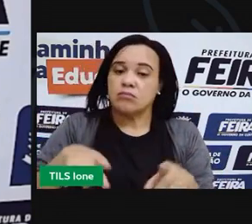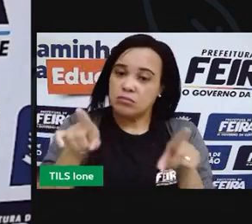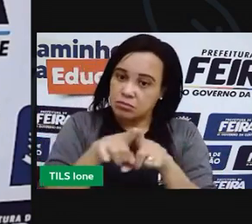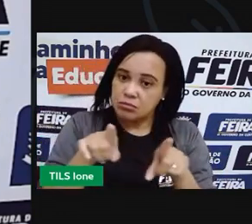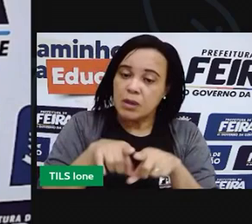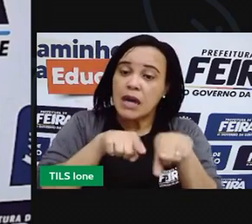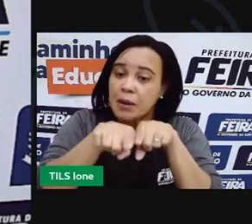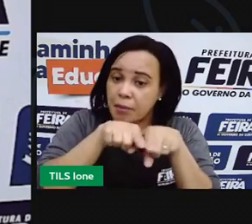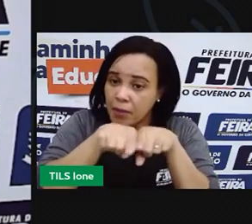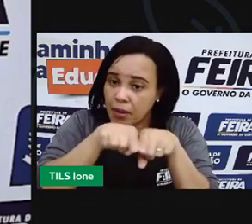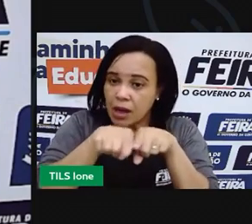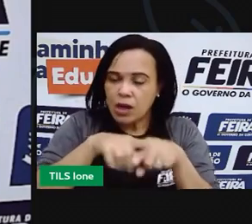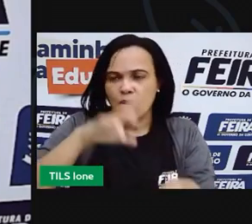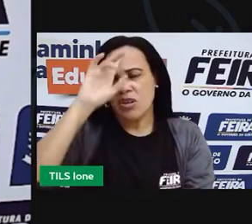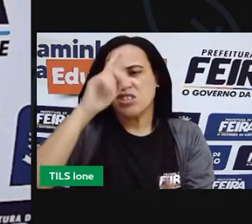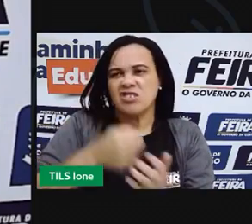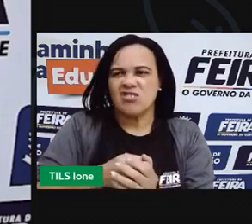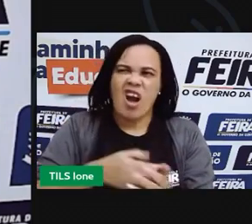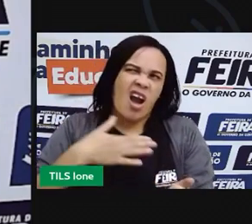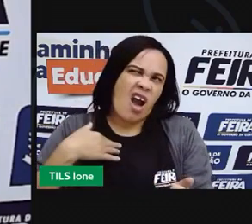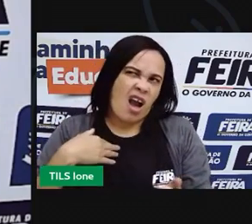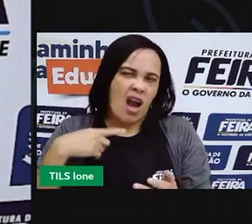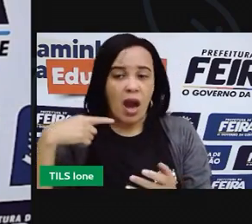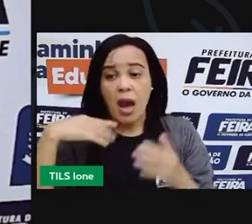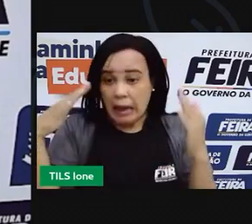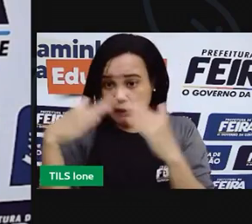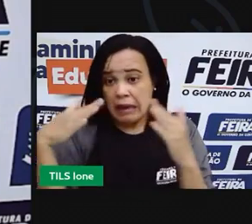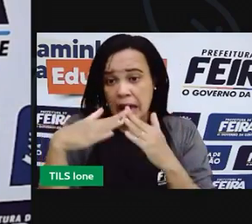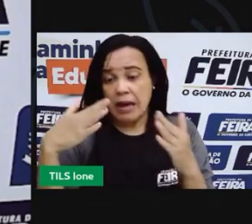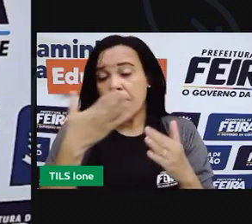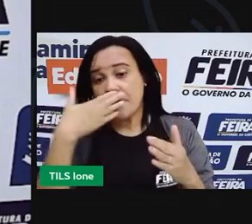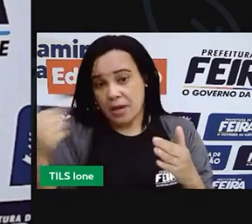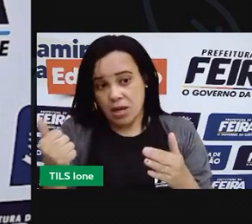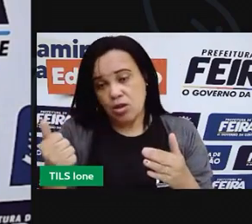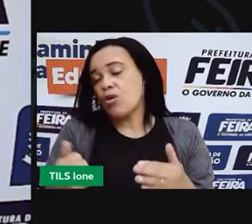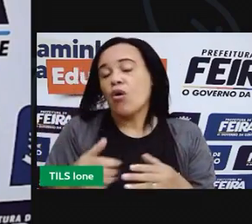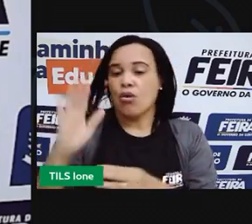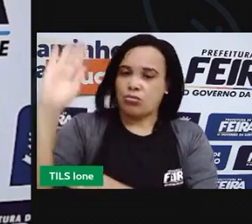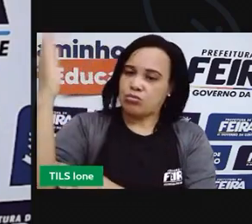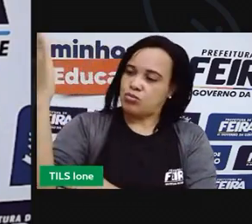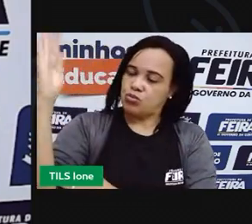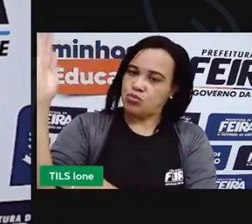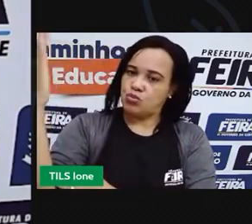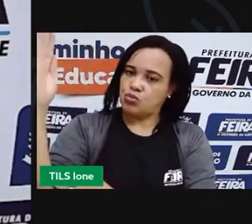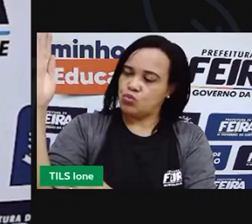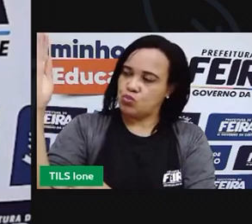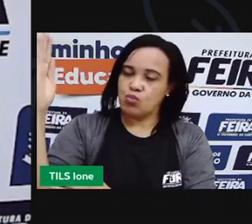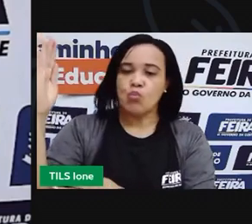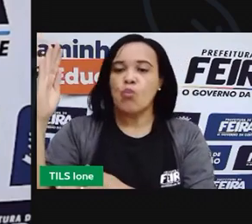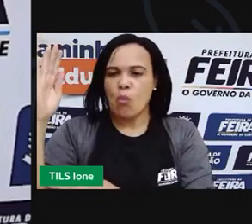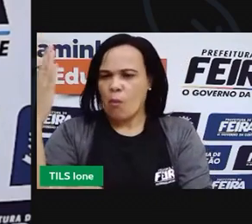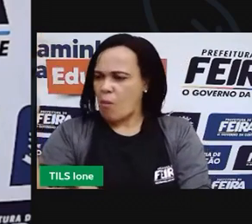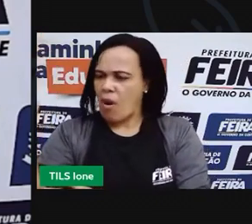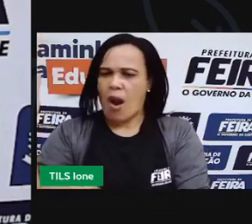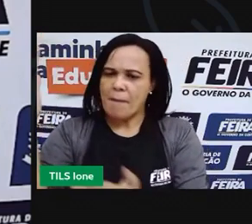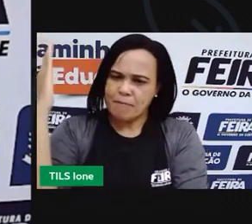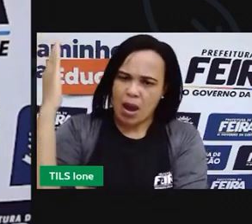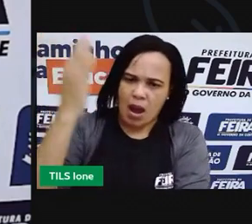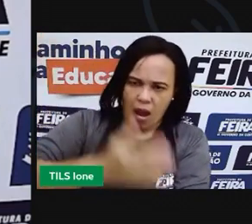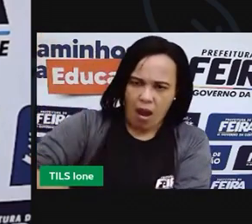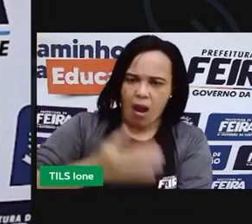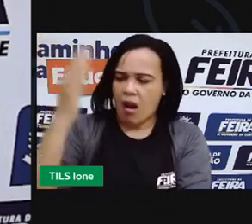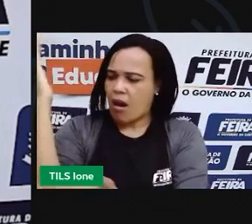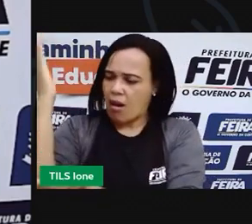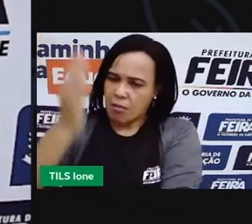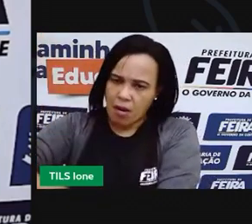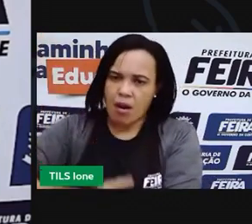decidiu fazer a sua casa de madeira, perto da montanha. Então, ele pegou toda a madeira que ele encontrou no